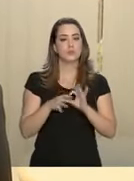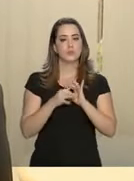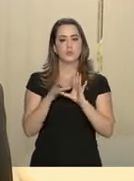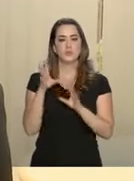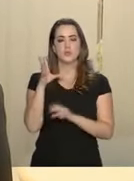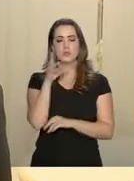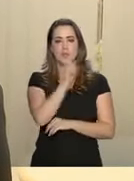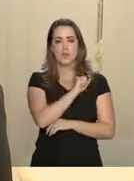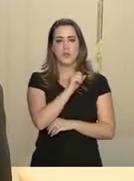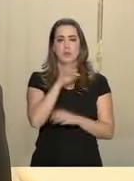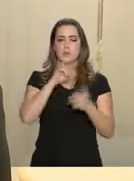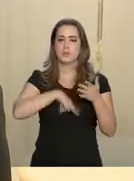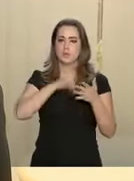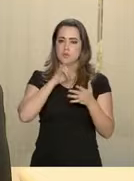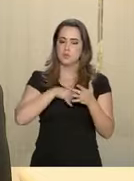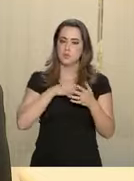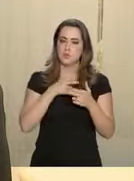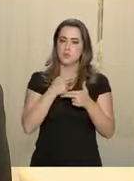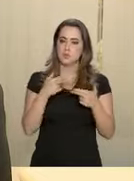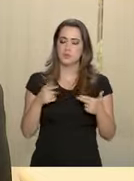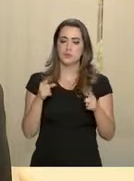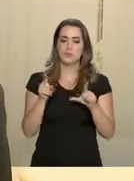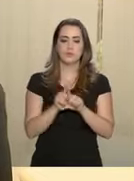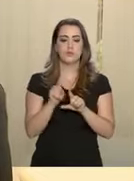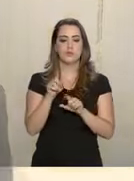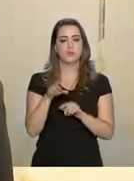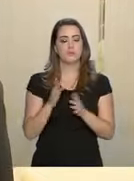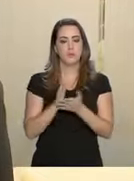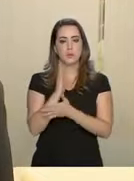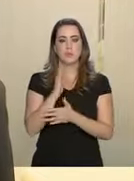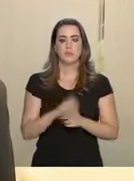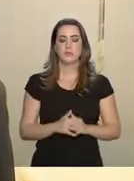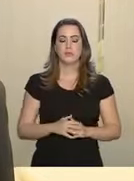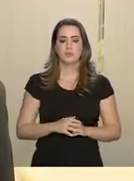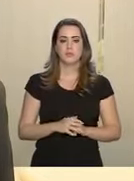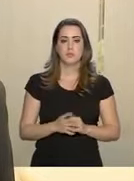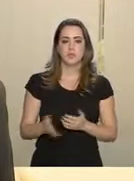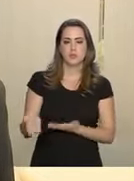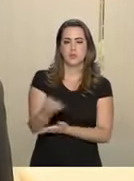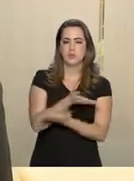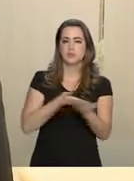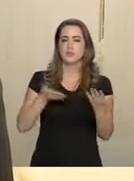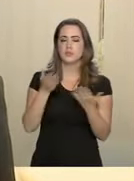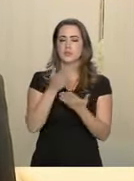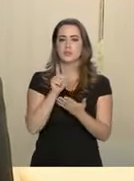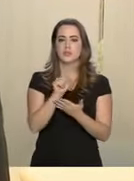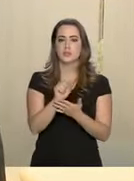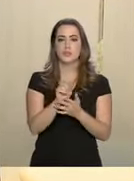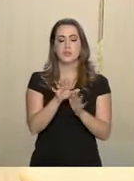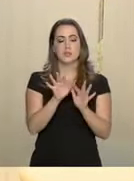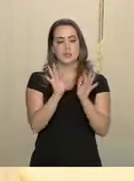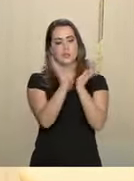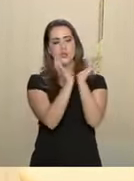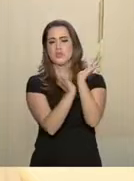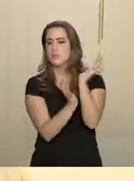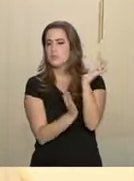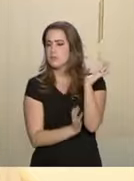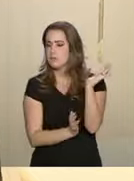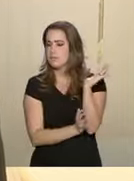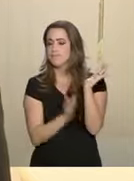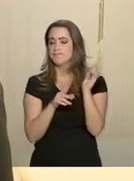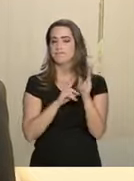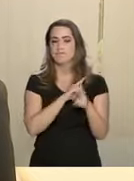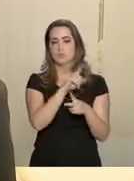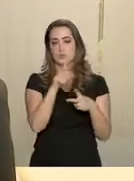seu certificado de produto deferido. Esse movimento de desburocratização, ele tem dois aspectos, né?